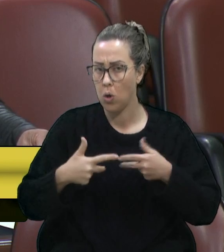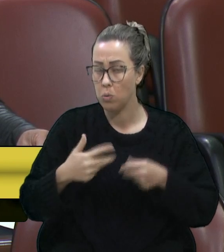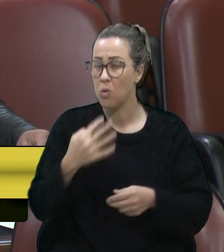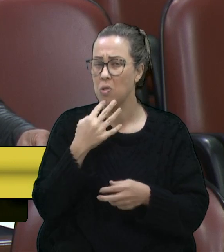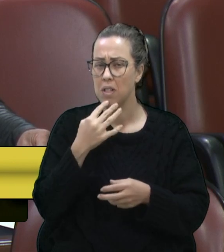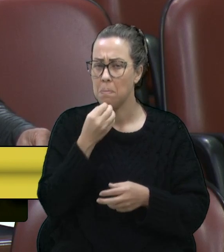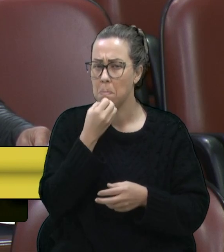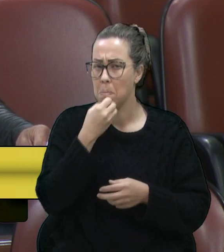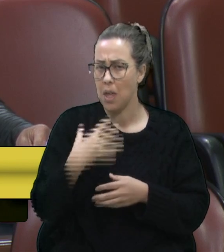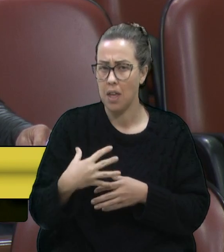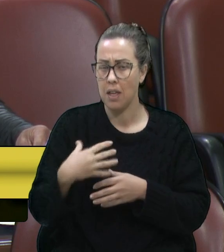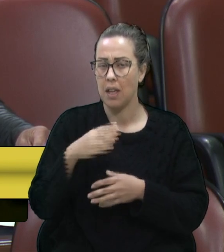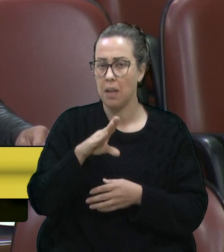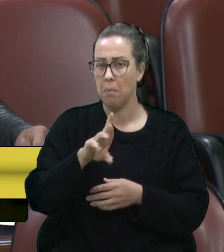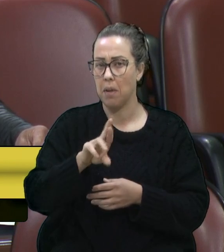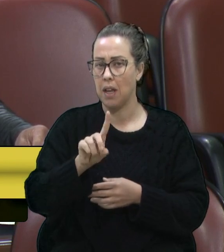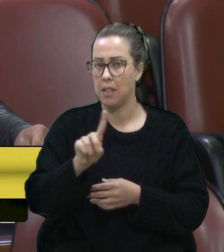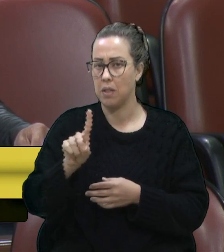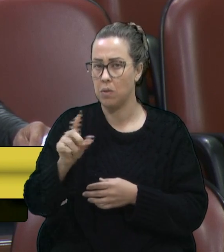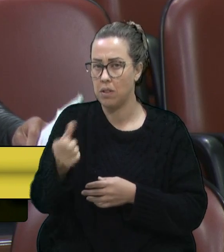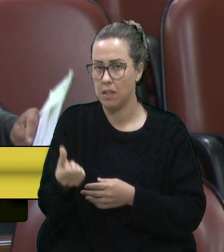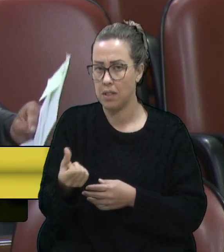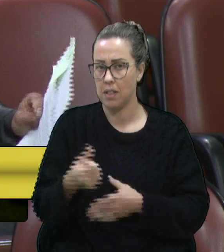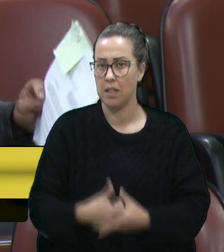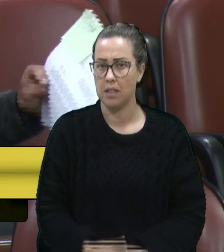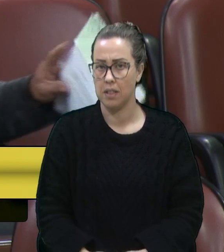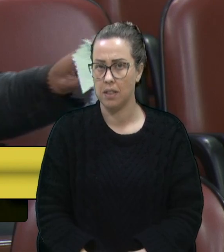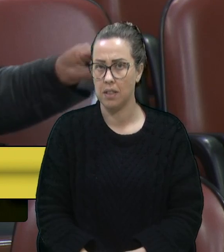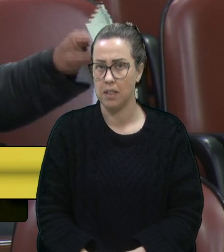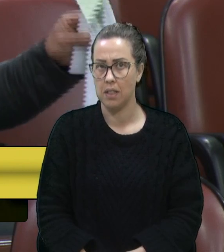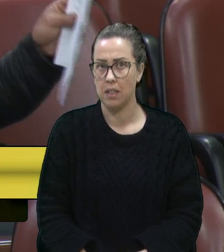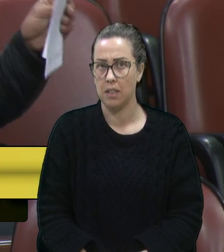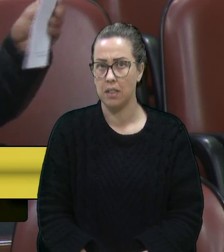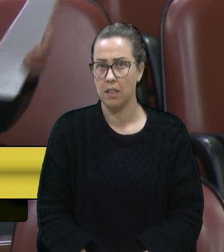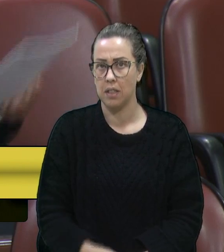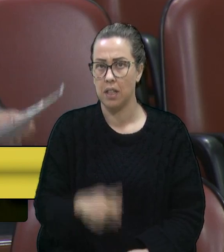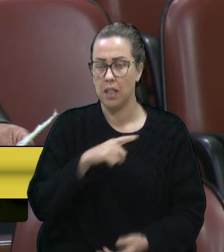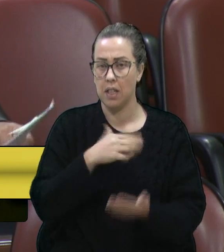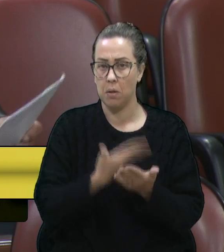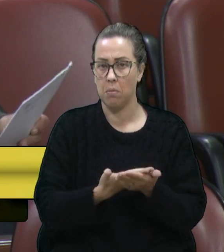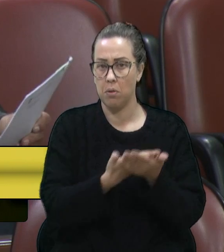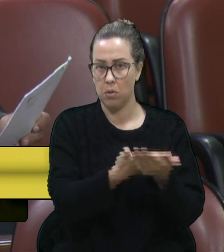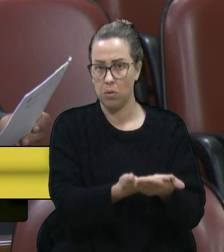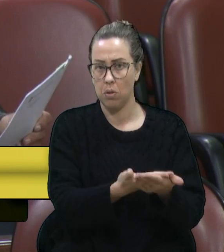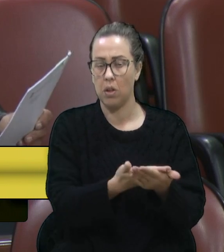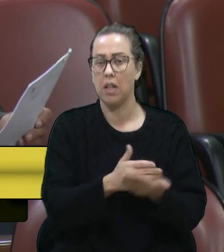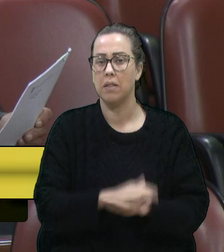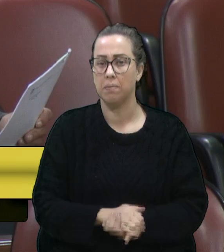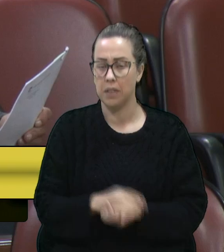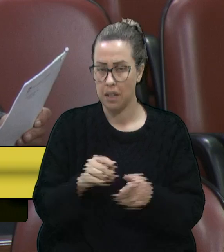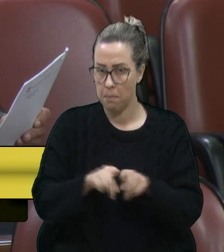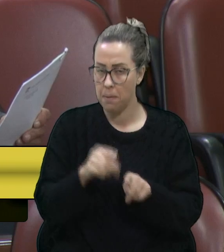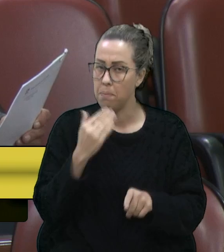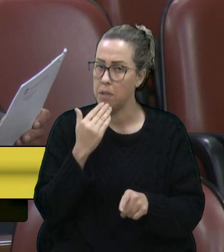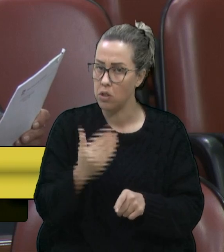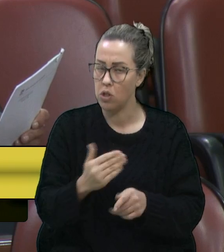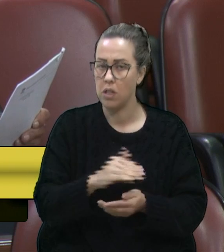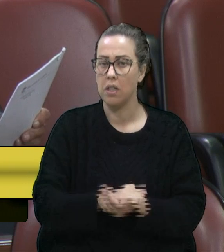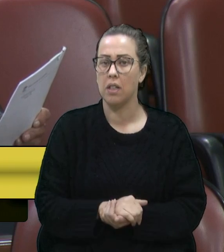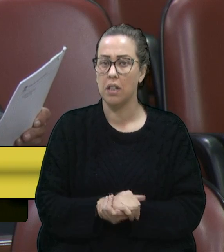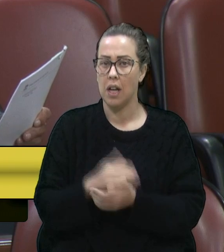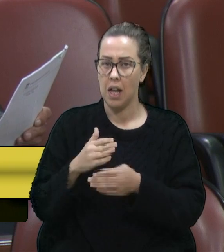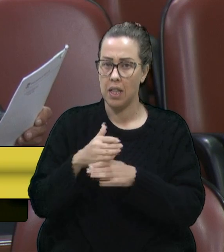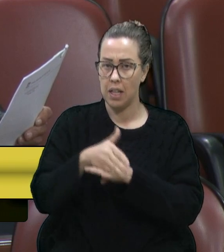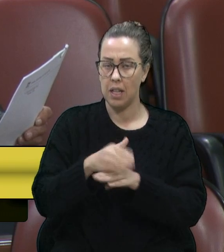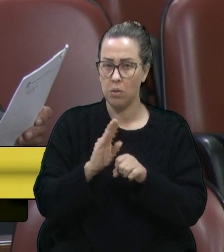da BX116. Então, eu tenho aqui o protocolo, que também protocolei, essa entrada